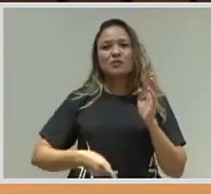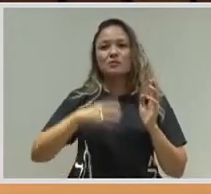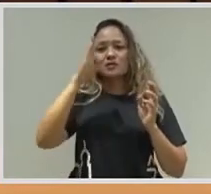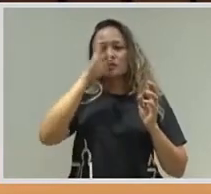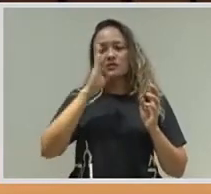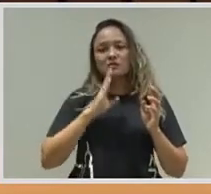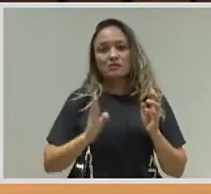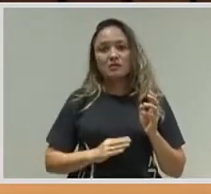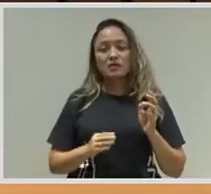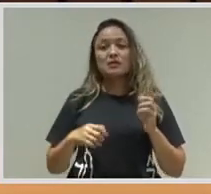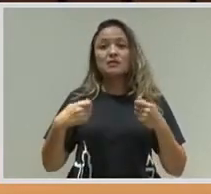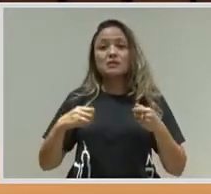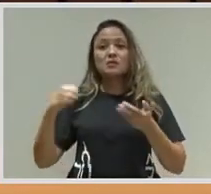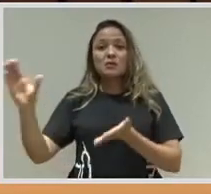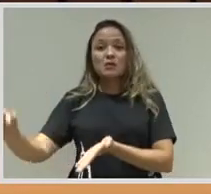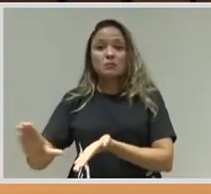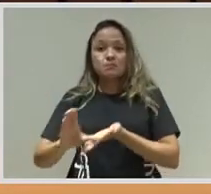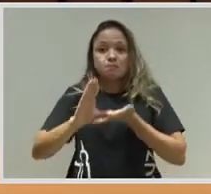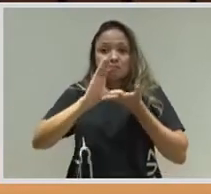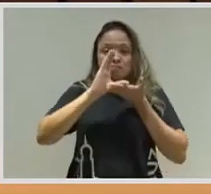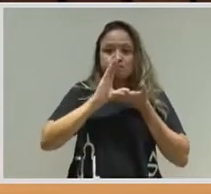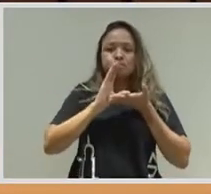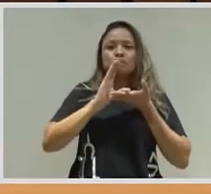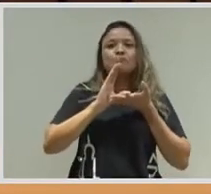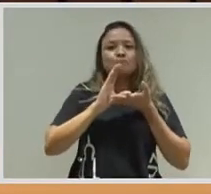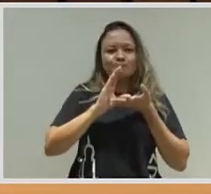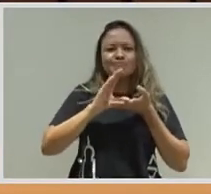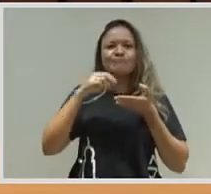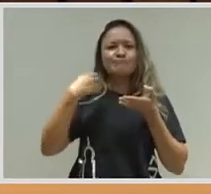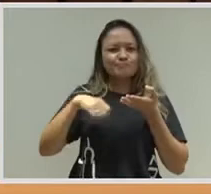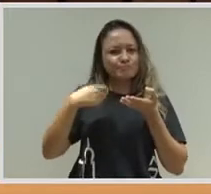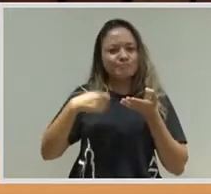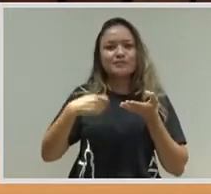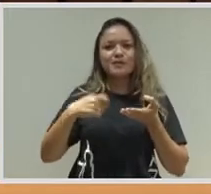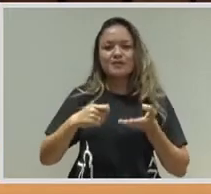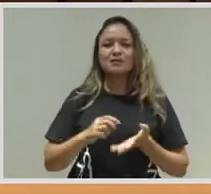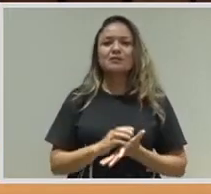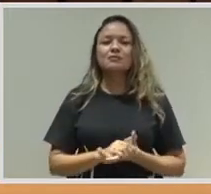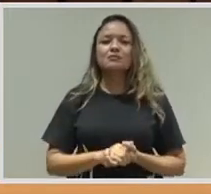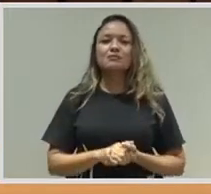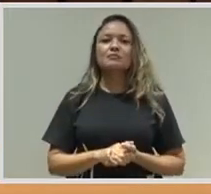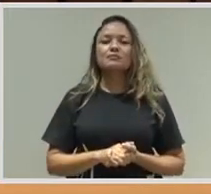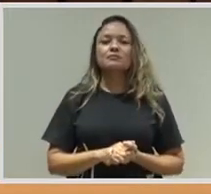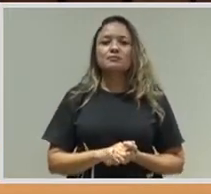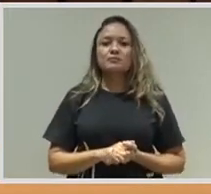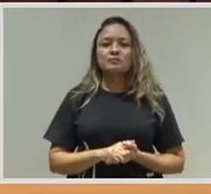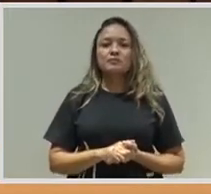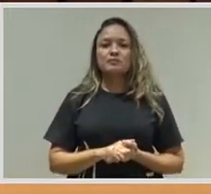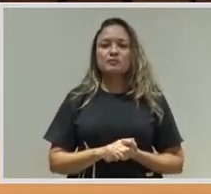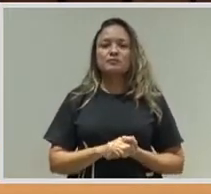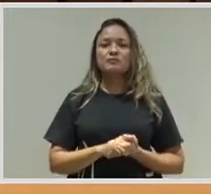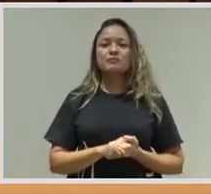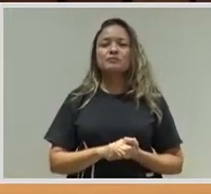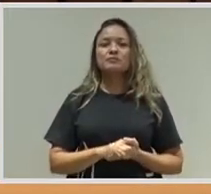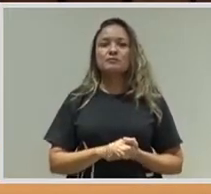de um investimento maior do país, como nós temos defendido na Fiocruz. Foi